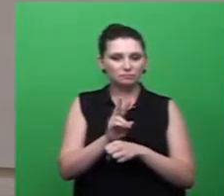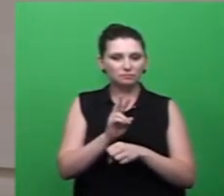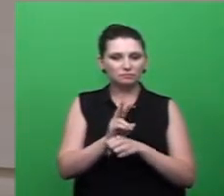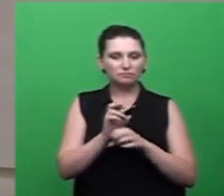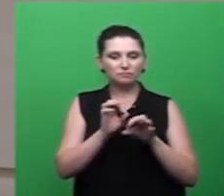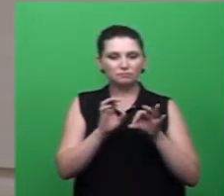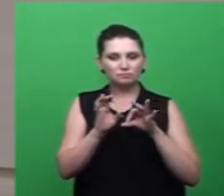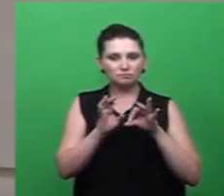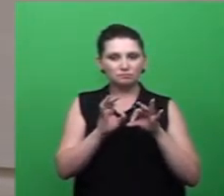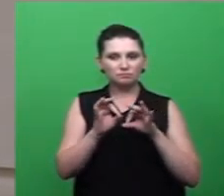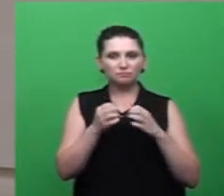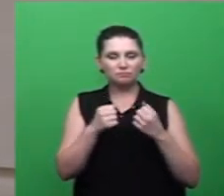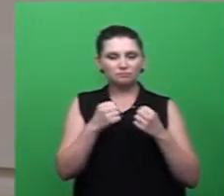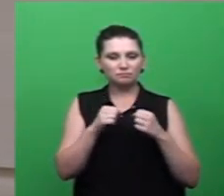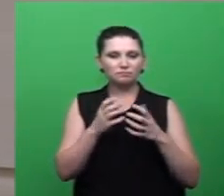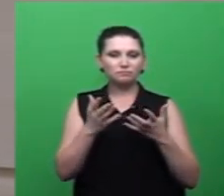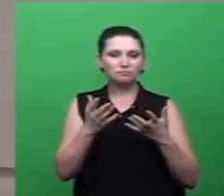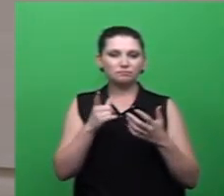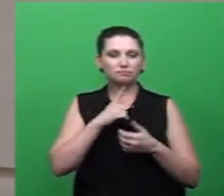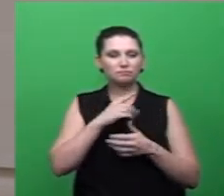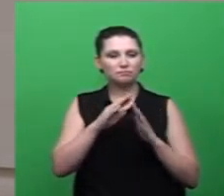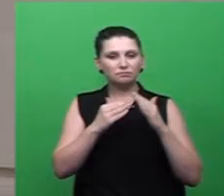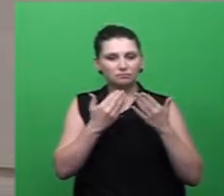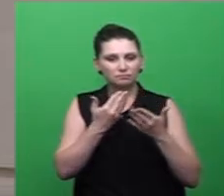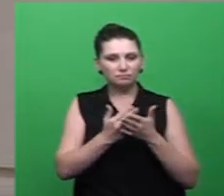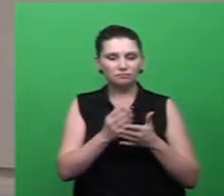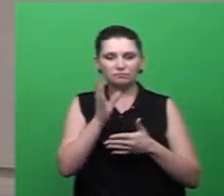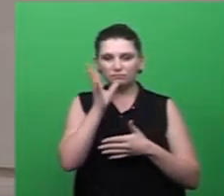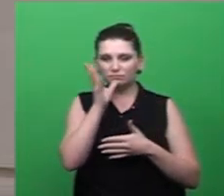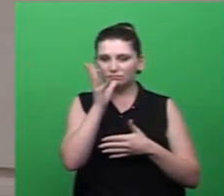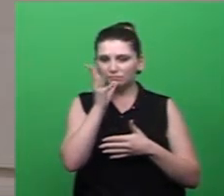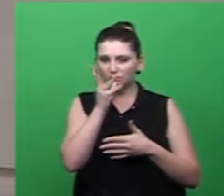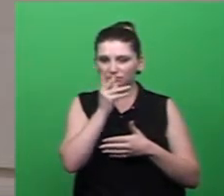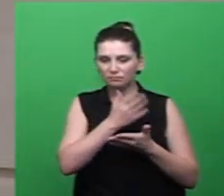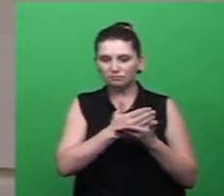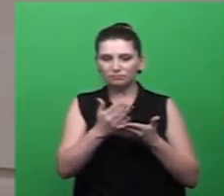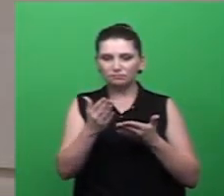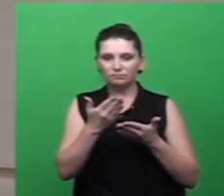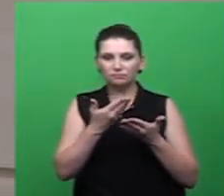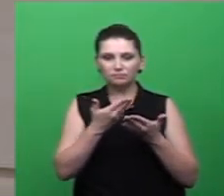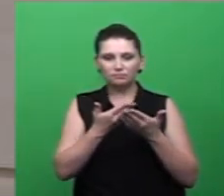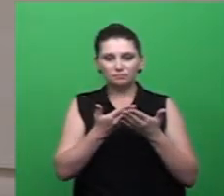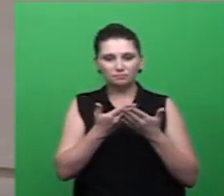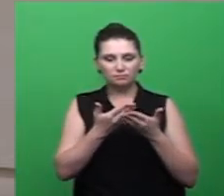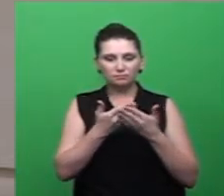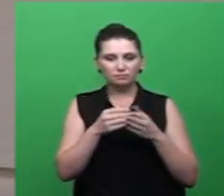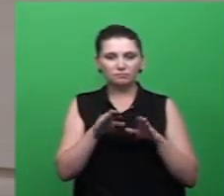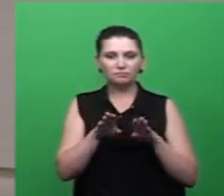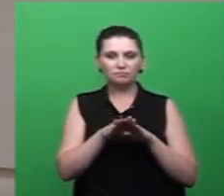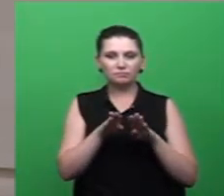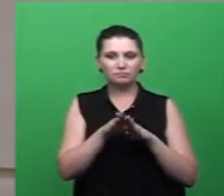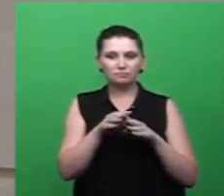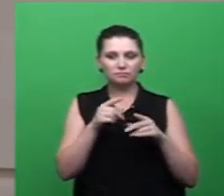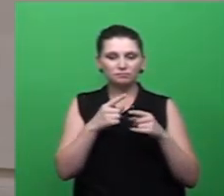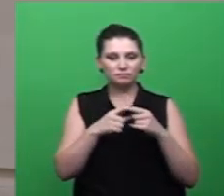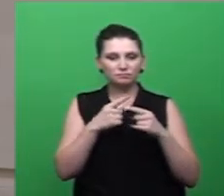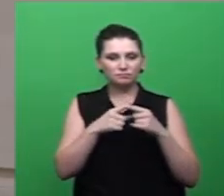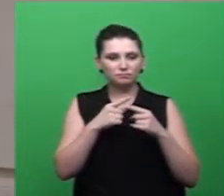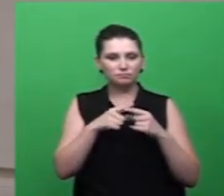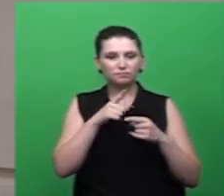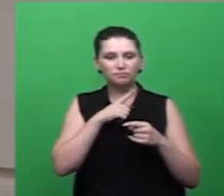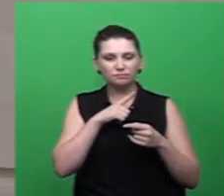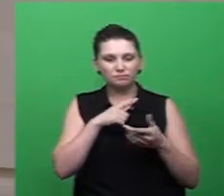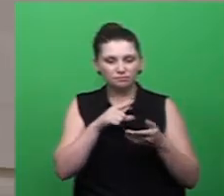das aulas, por motivo, né, de... também até por prestação de pulgas e,